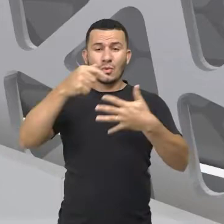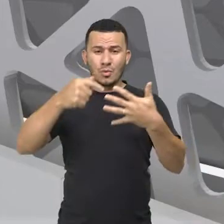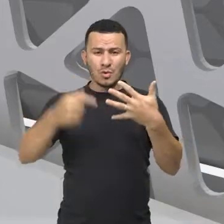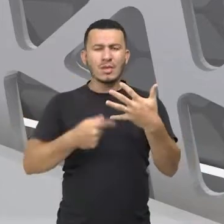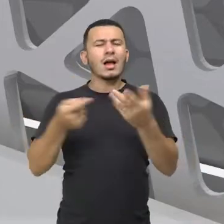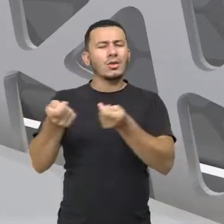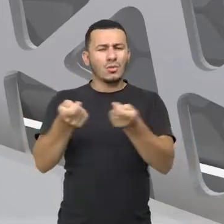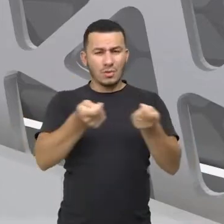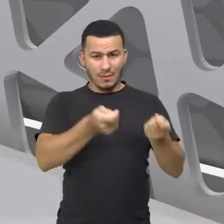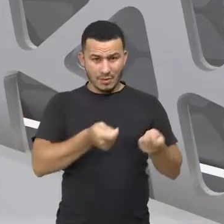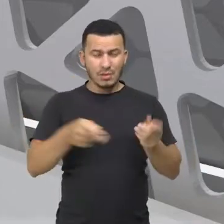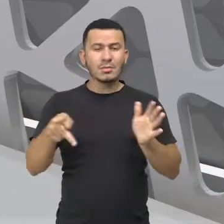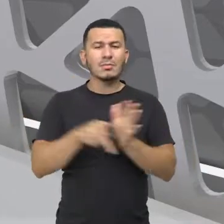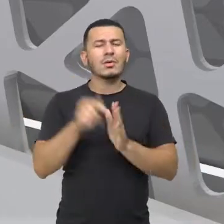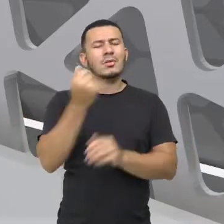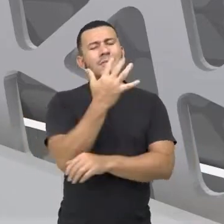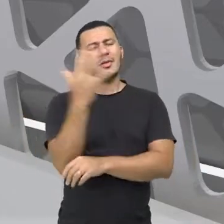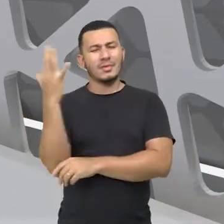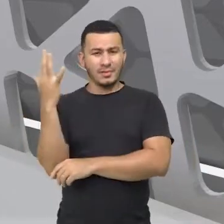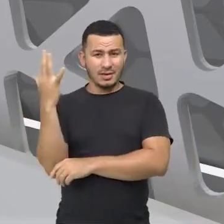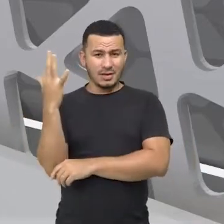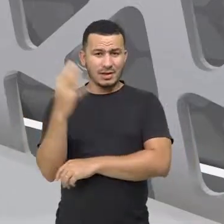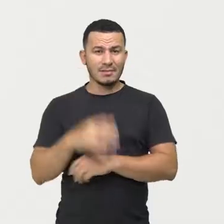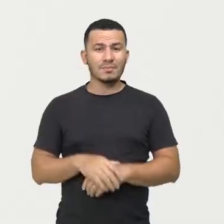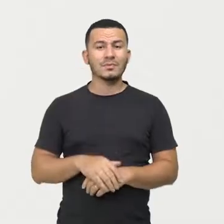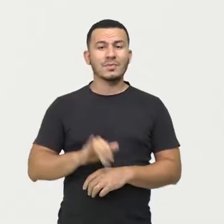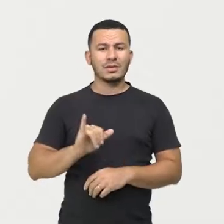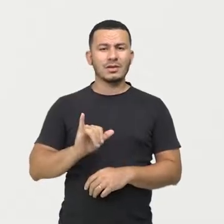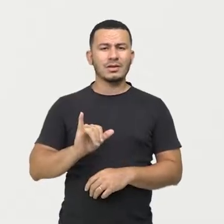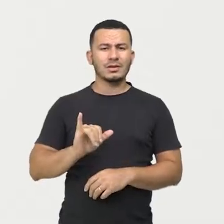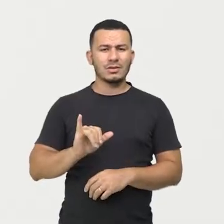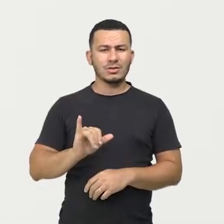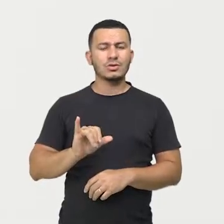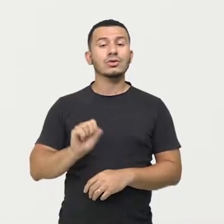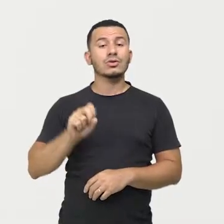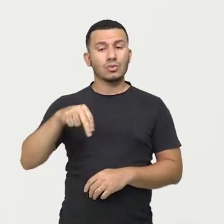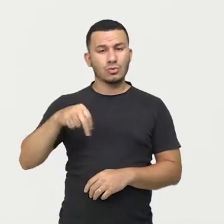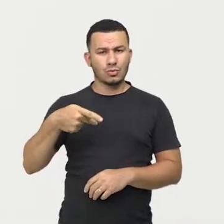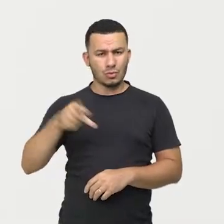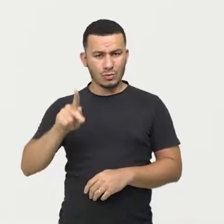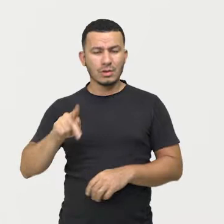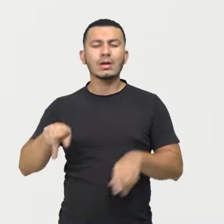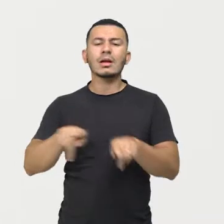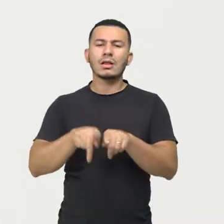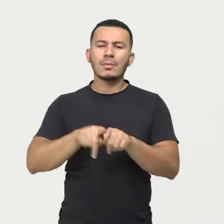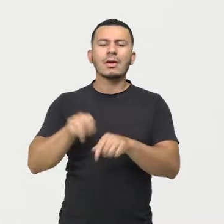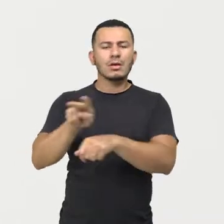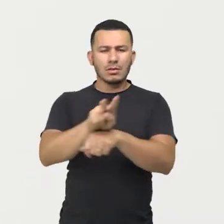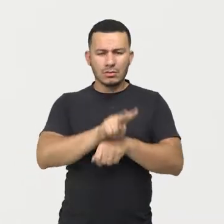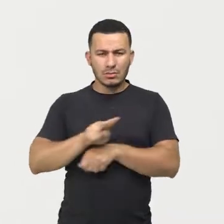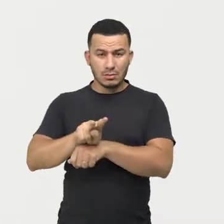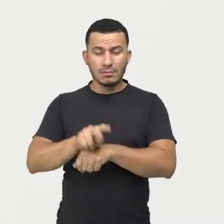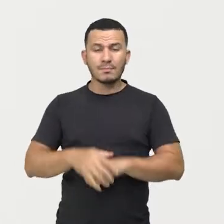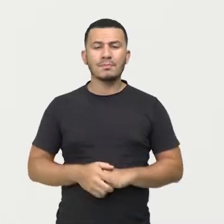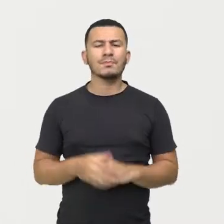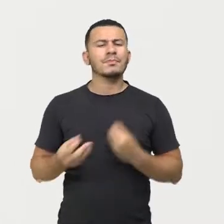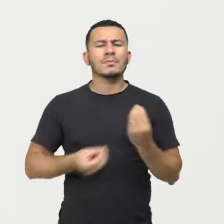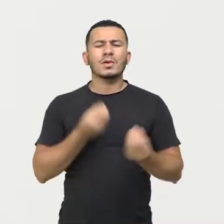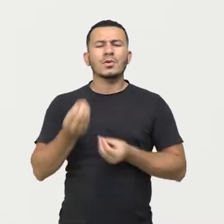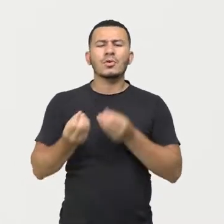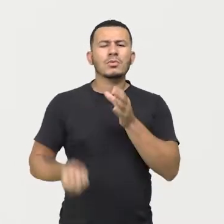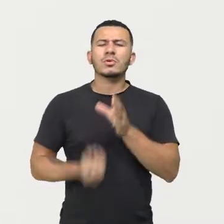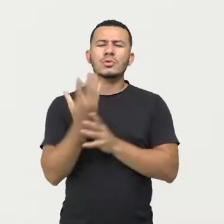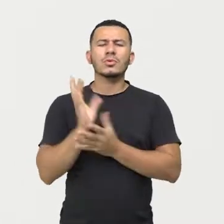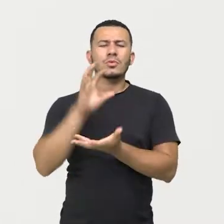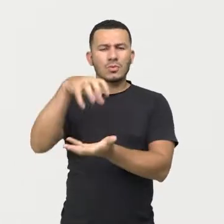Conservação, da Natureza, o SNUC, que tem a ver justamente com as unidades de conservação. Então, como é que surgiu